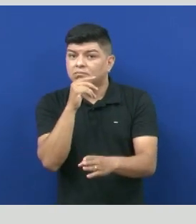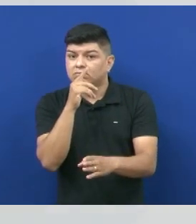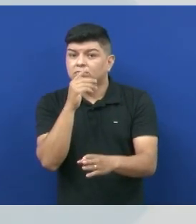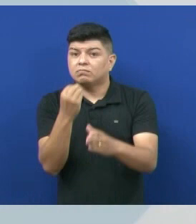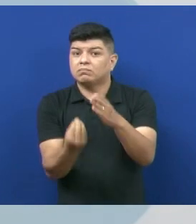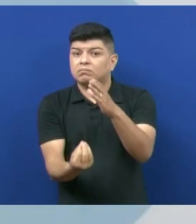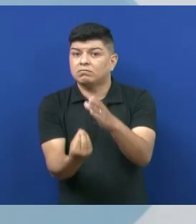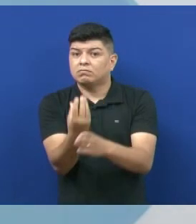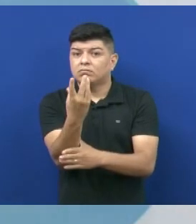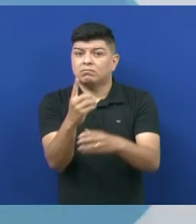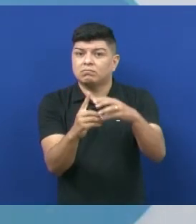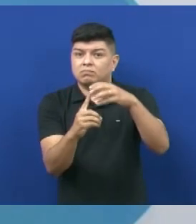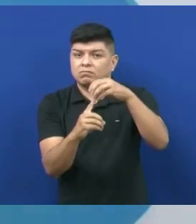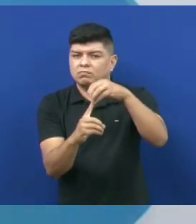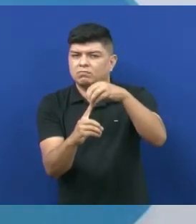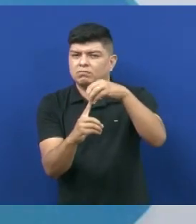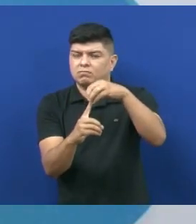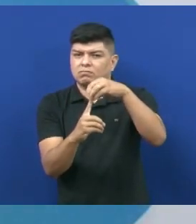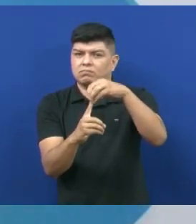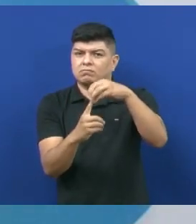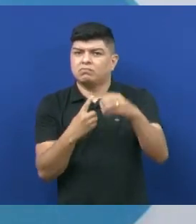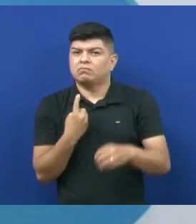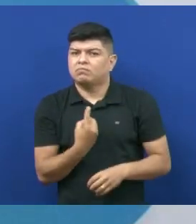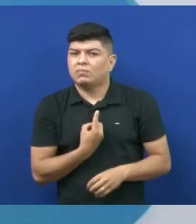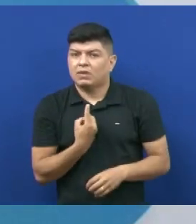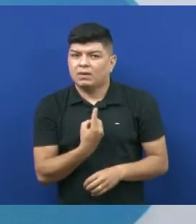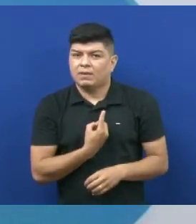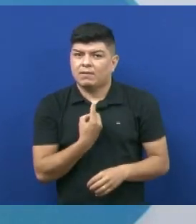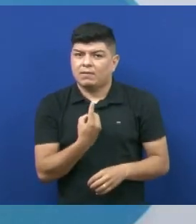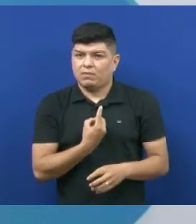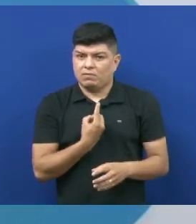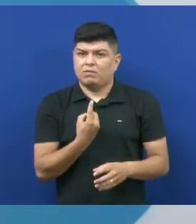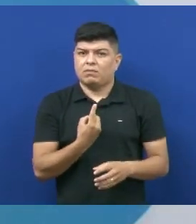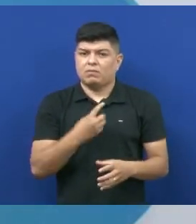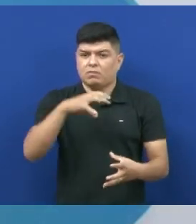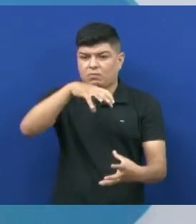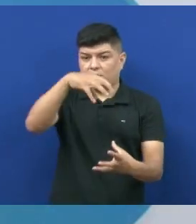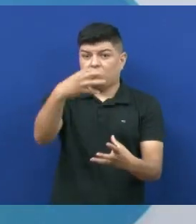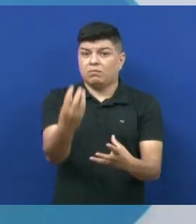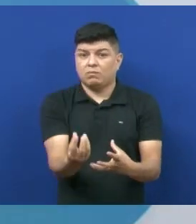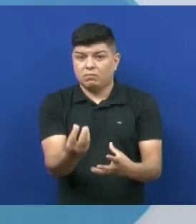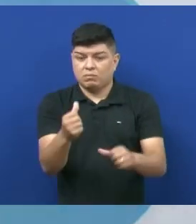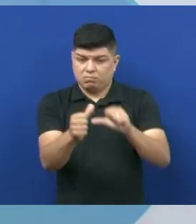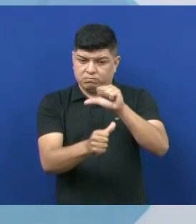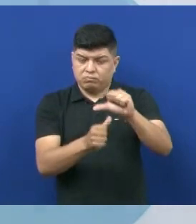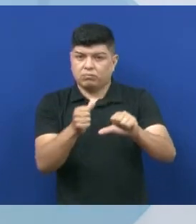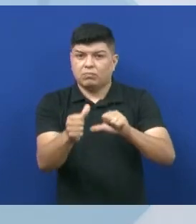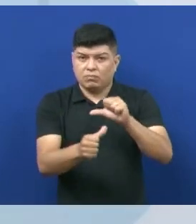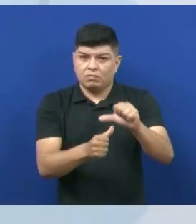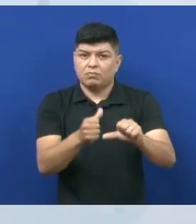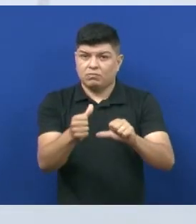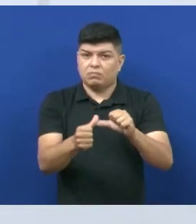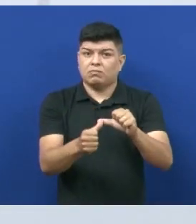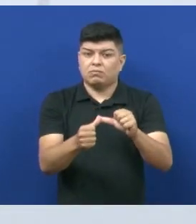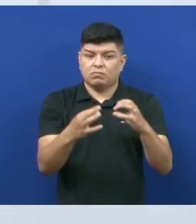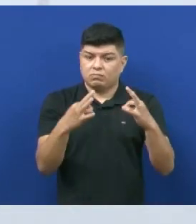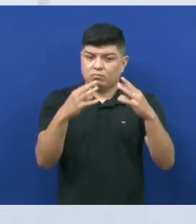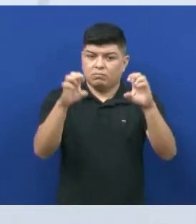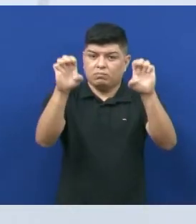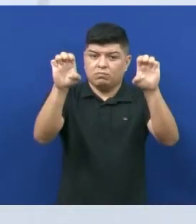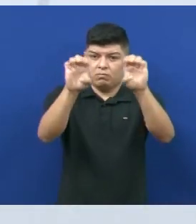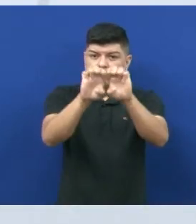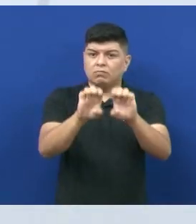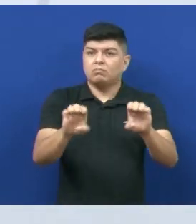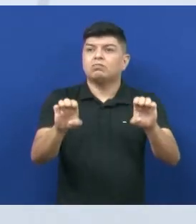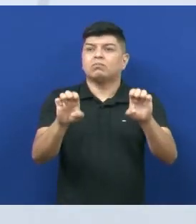estrutura isolada do meio externo, mas que com ele trocava substâncias. Essa estrutura foi chamada